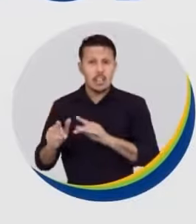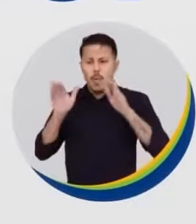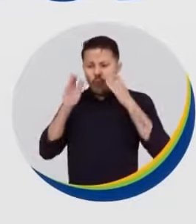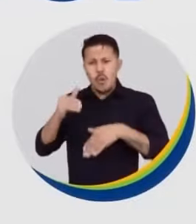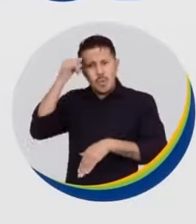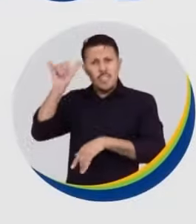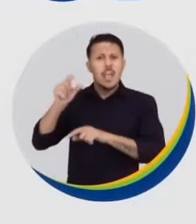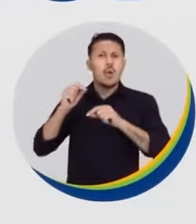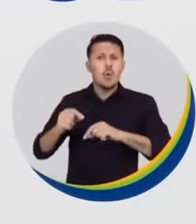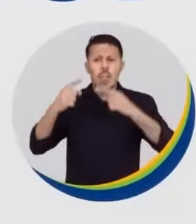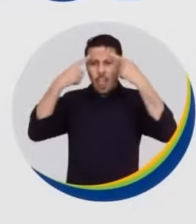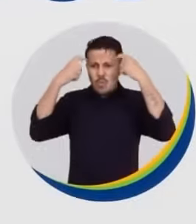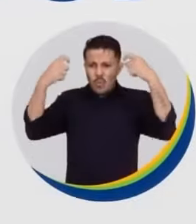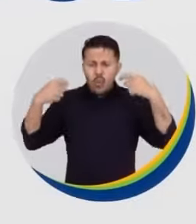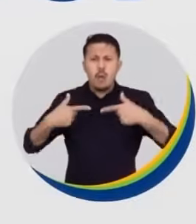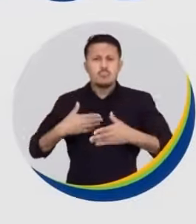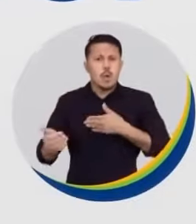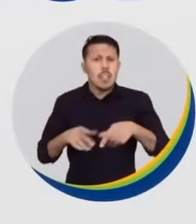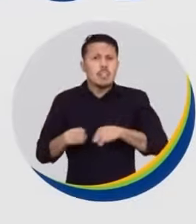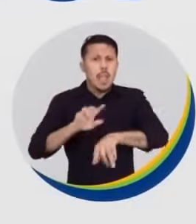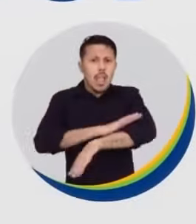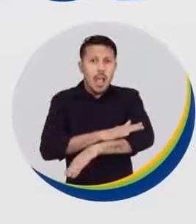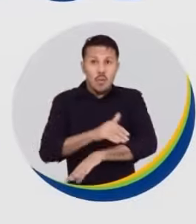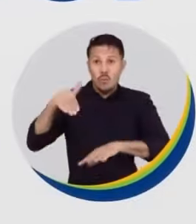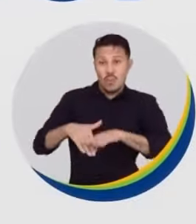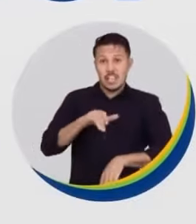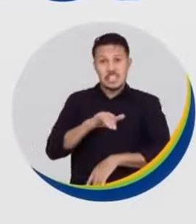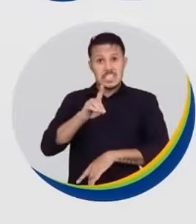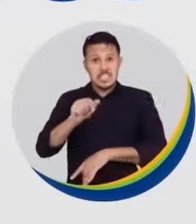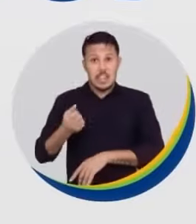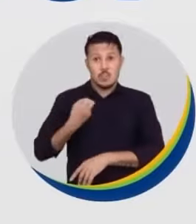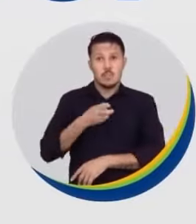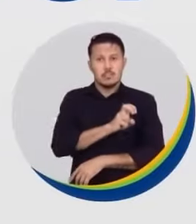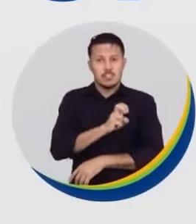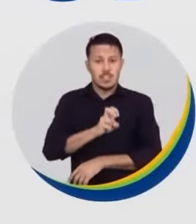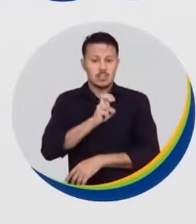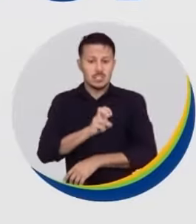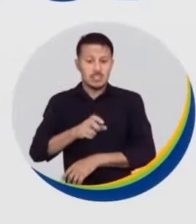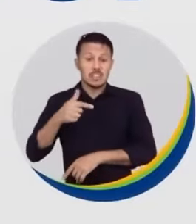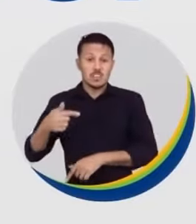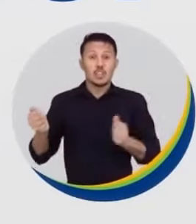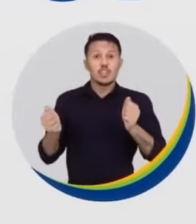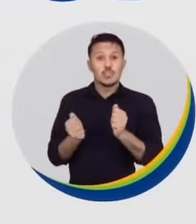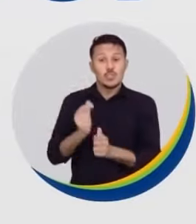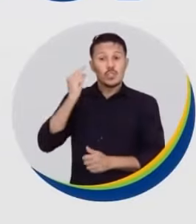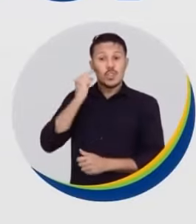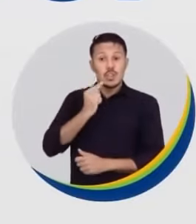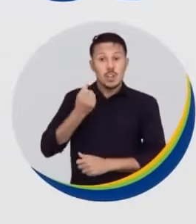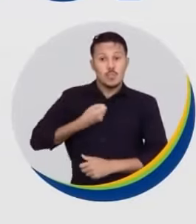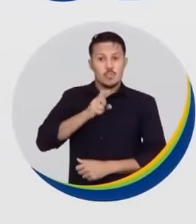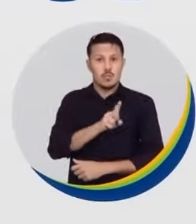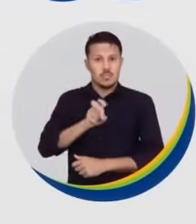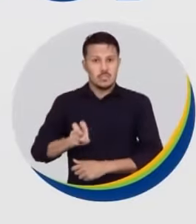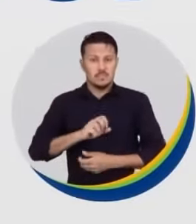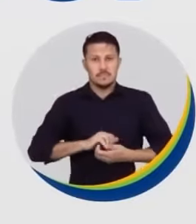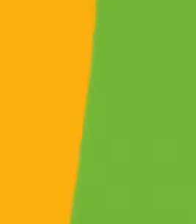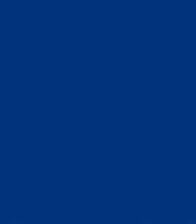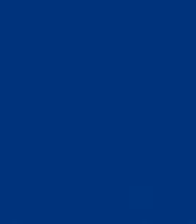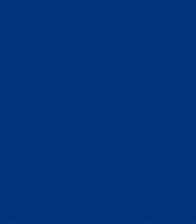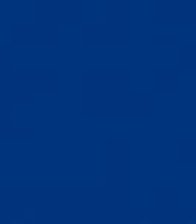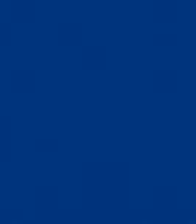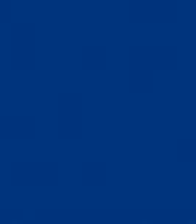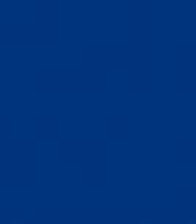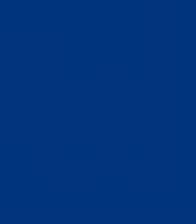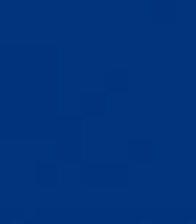visando combater todo tipo de violência, inclusive o racismo. Vote C da Raiz, 55-55-7, com Ricardo Nunes, 15.